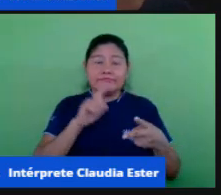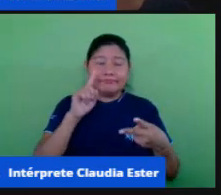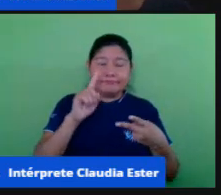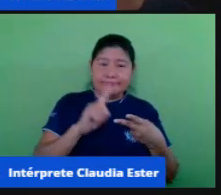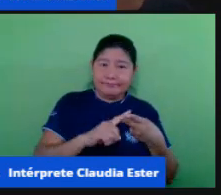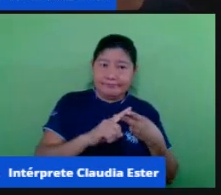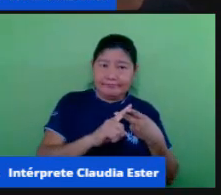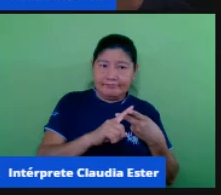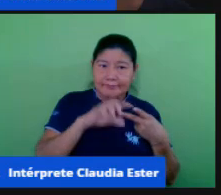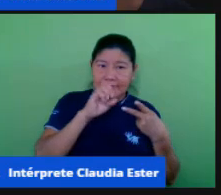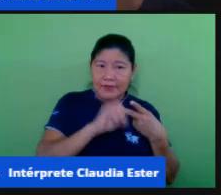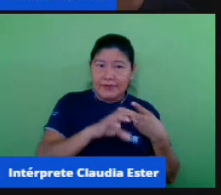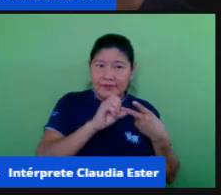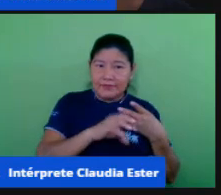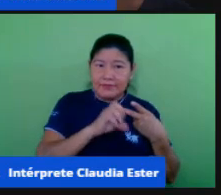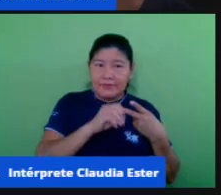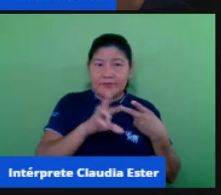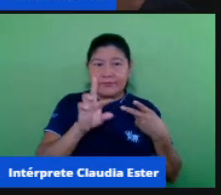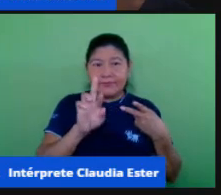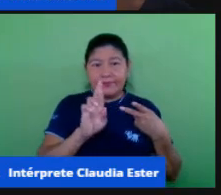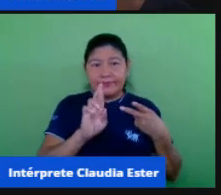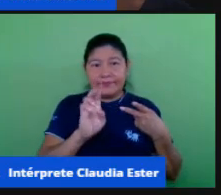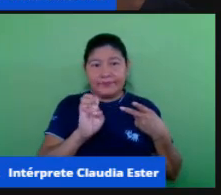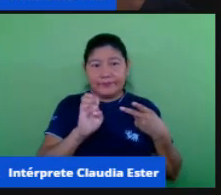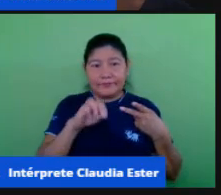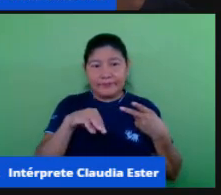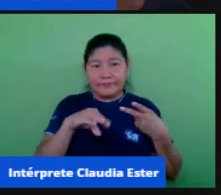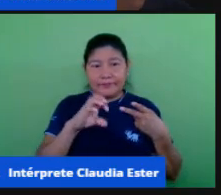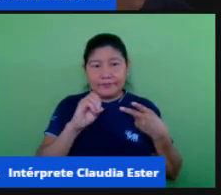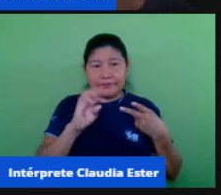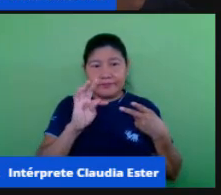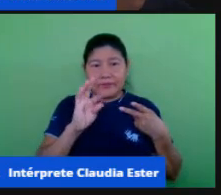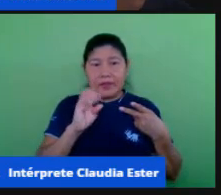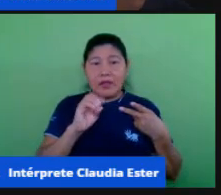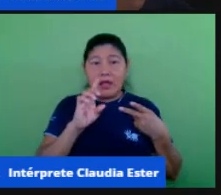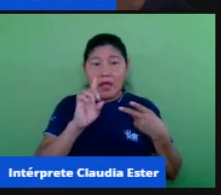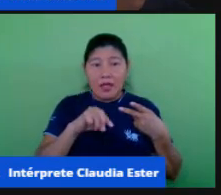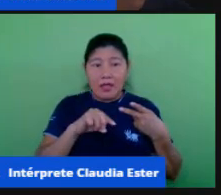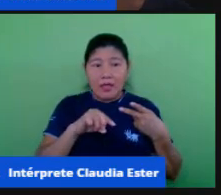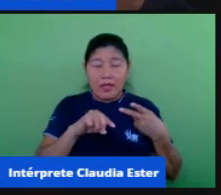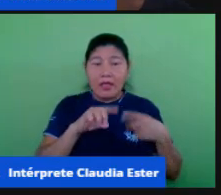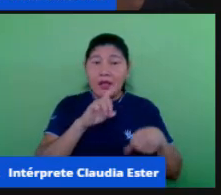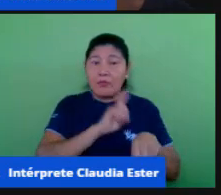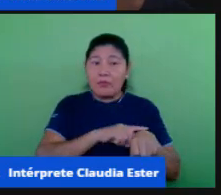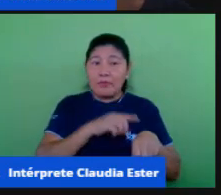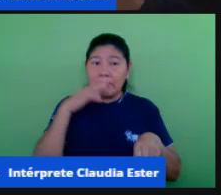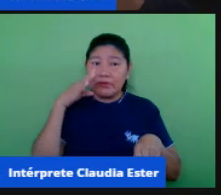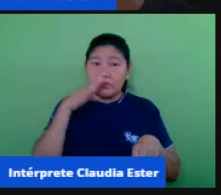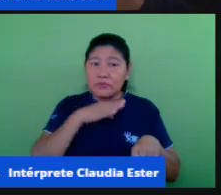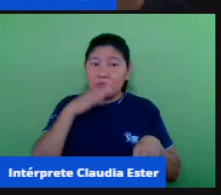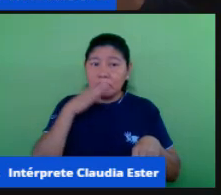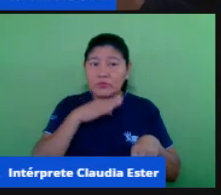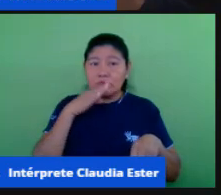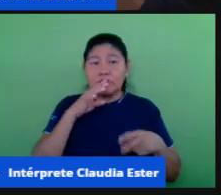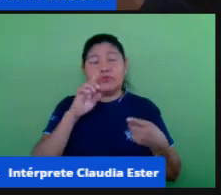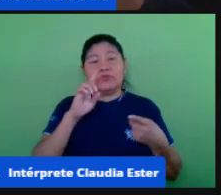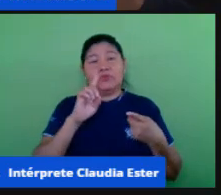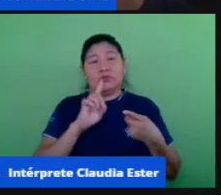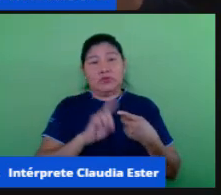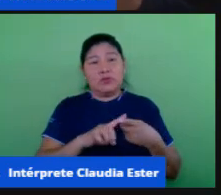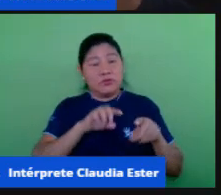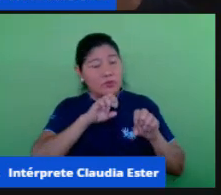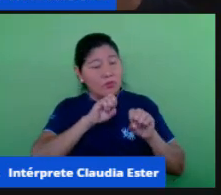critério emergencial por quê? porque ele espera-se que é um ensino